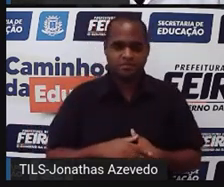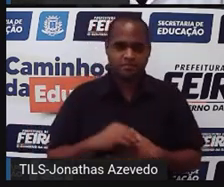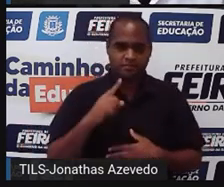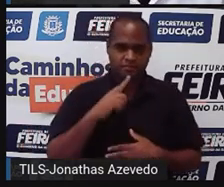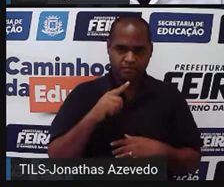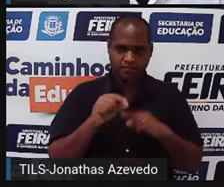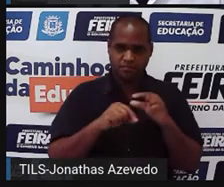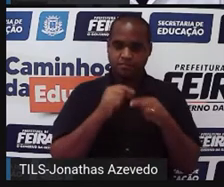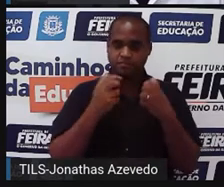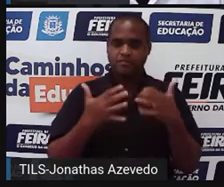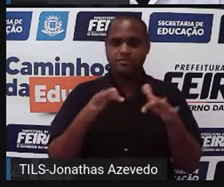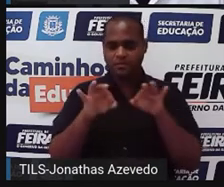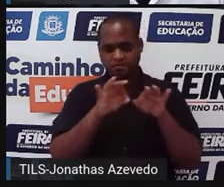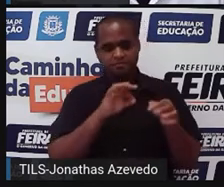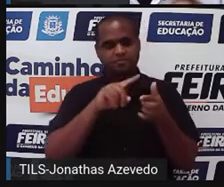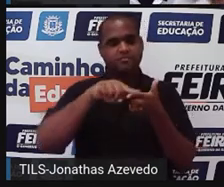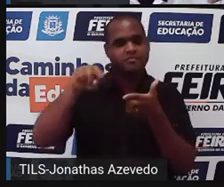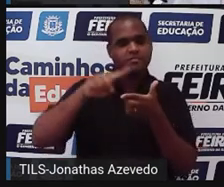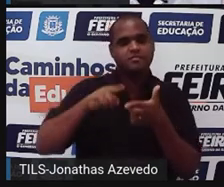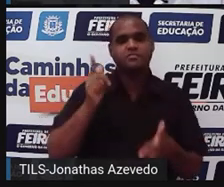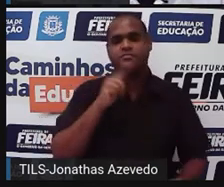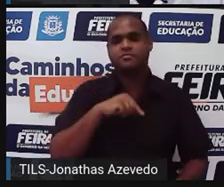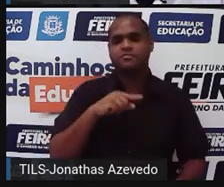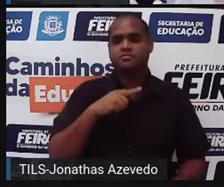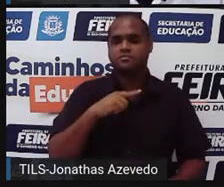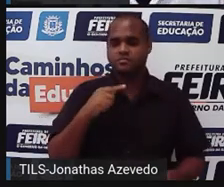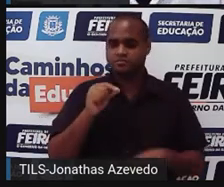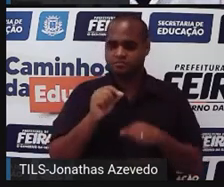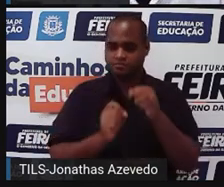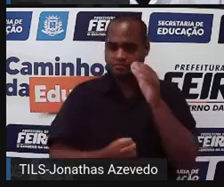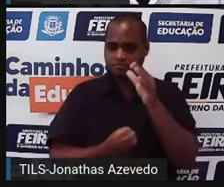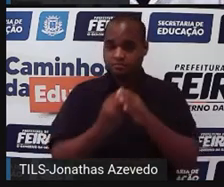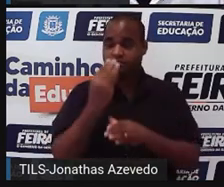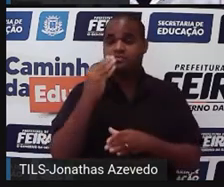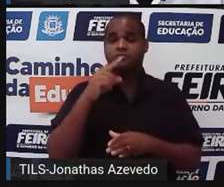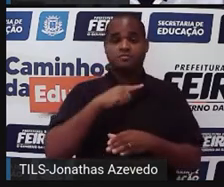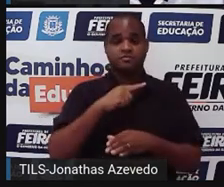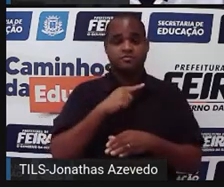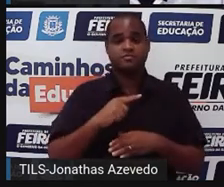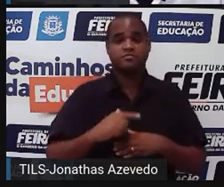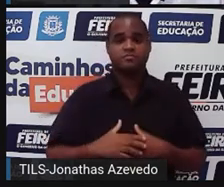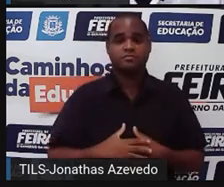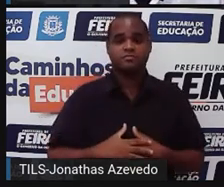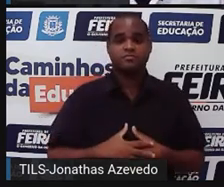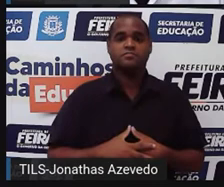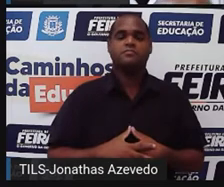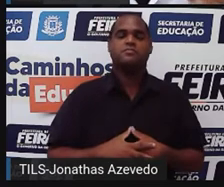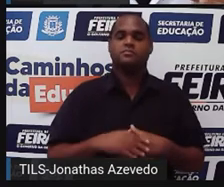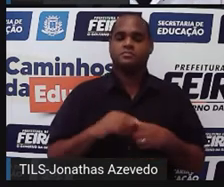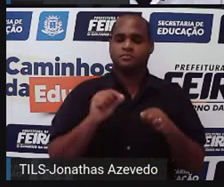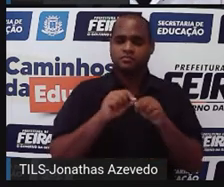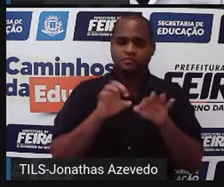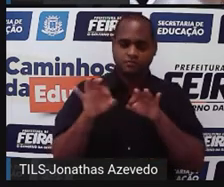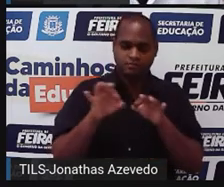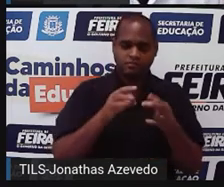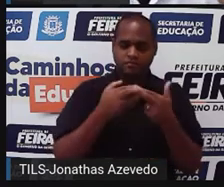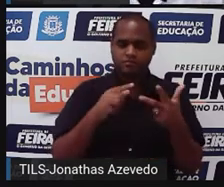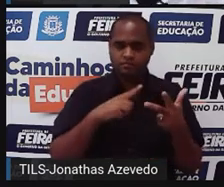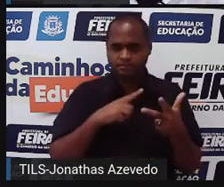resolver esse problema. Você vai criar de alguma maneira uma estratégia para tentar resolver o problema. Agora sim,